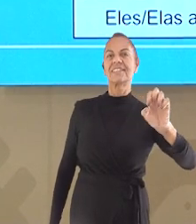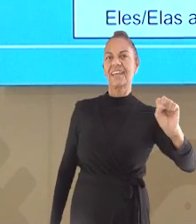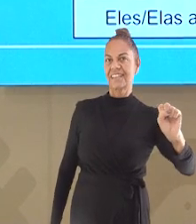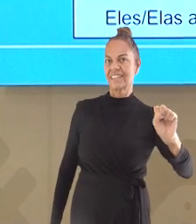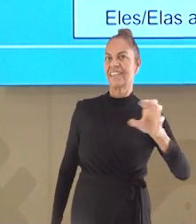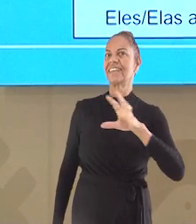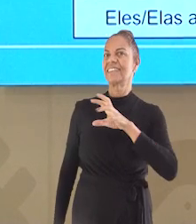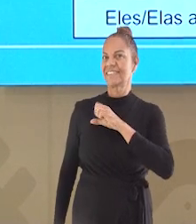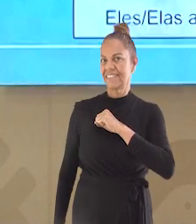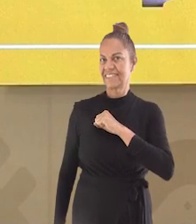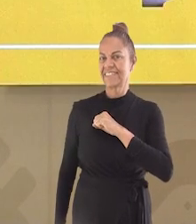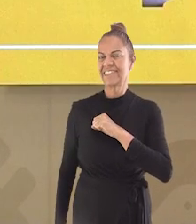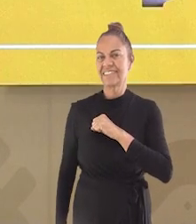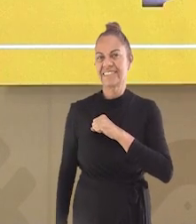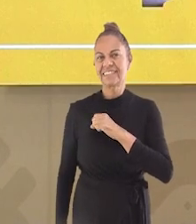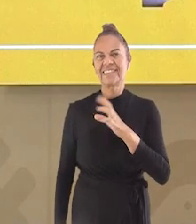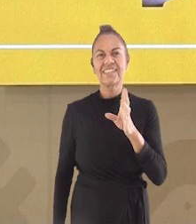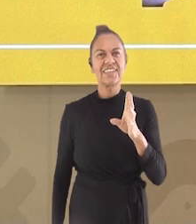Terminamos aqui.